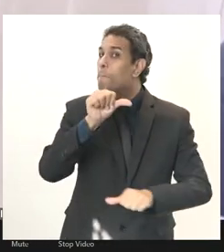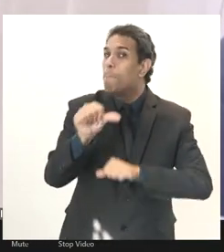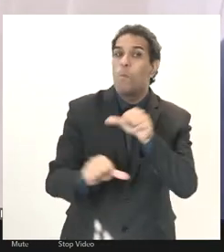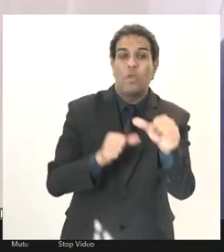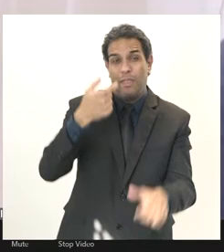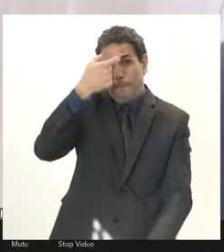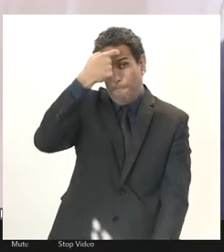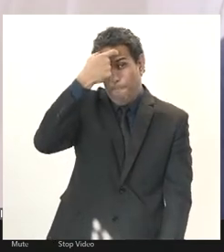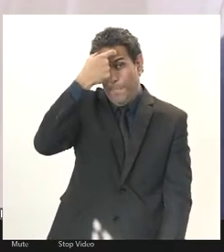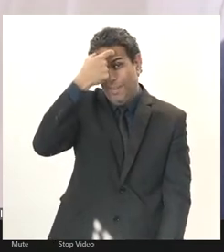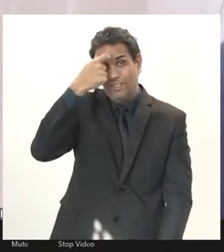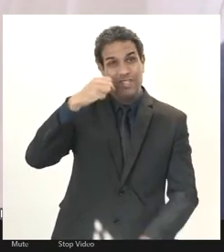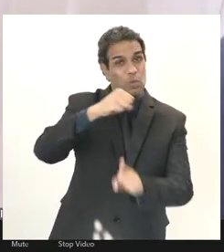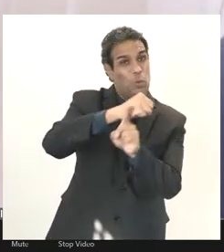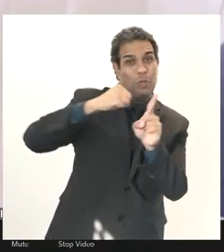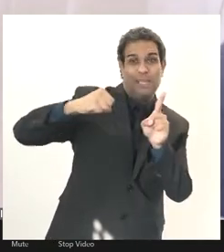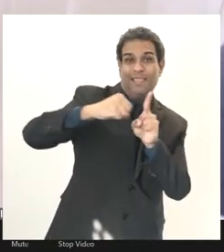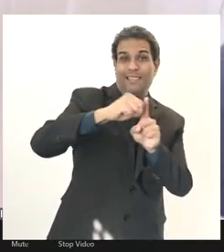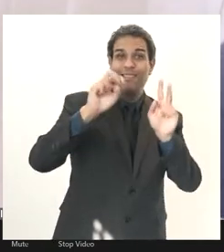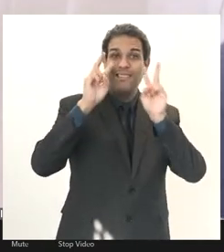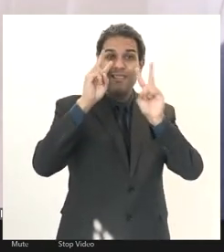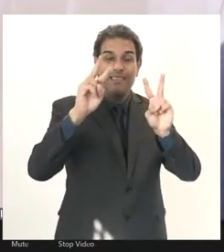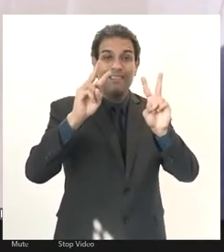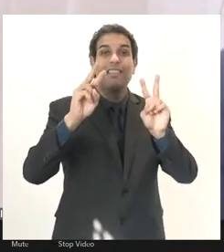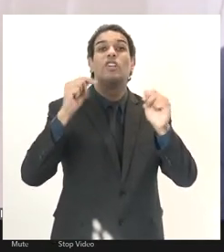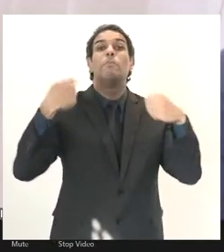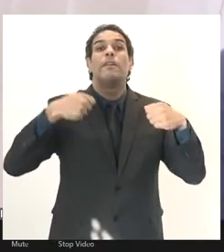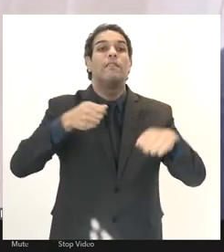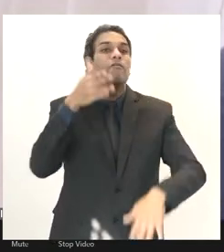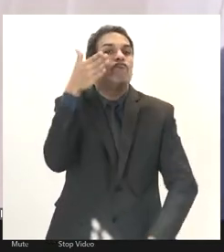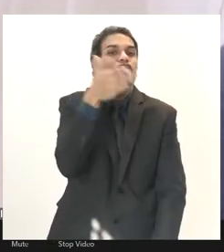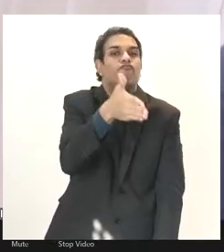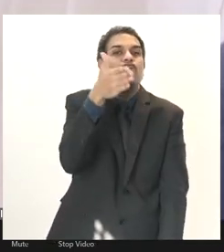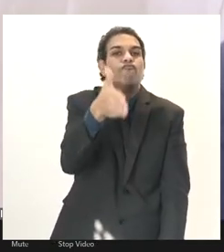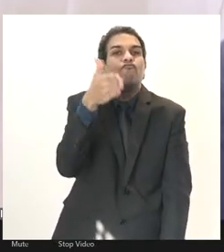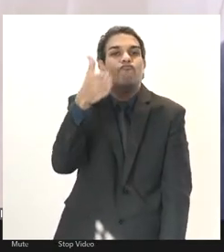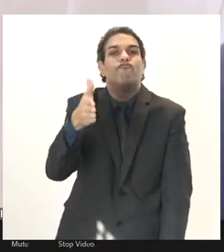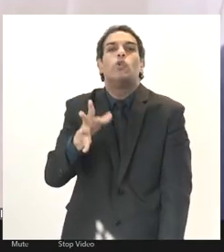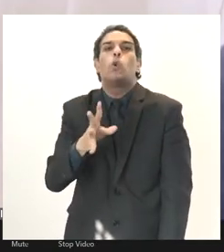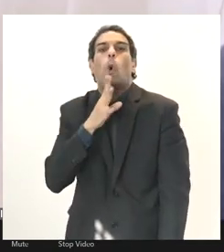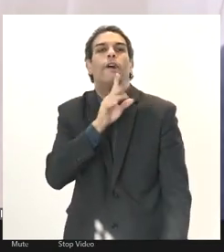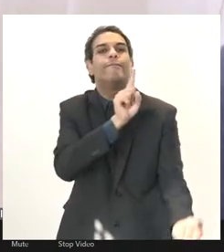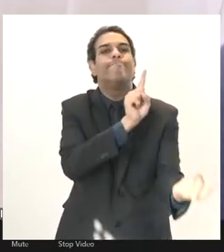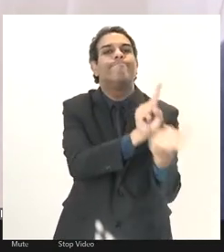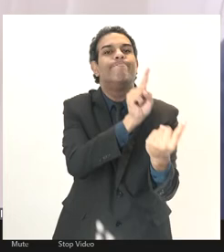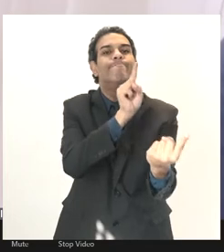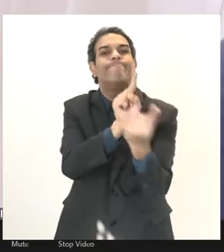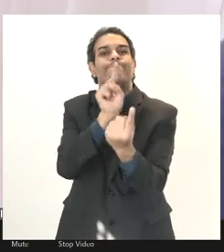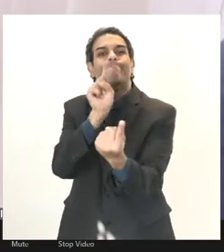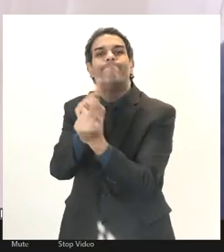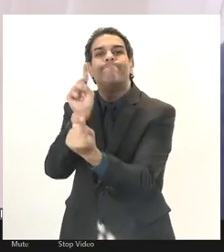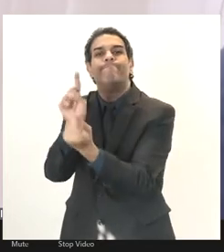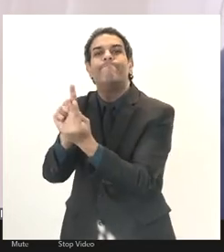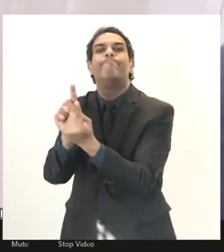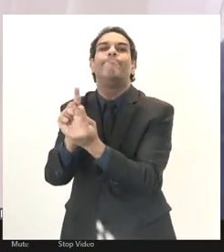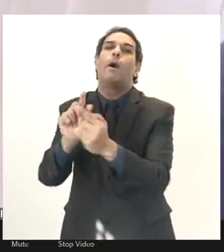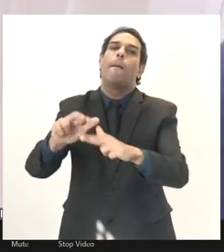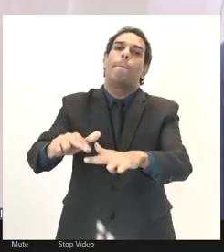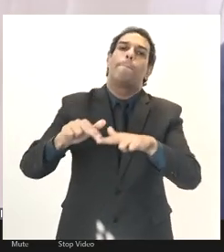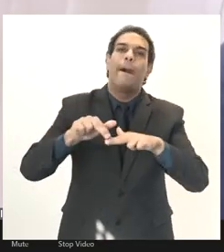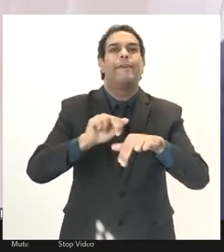a gente tem que visitar a paz a gente tem que ter esse corpo a corpo apesar da pandemia